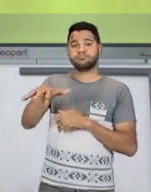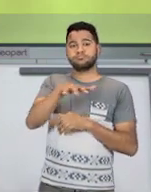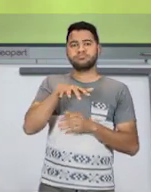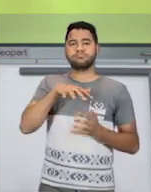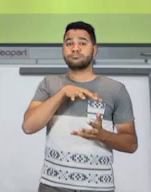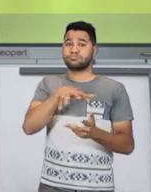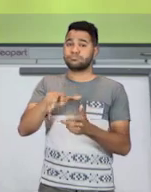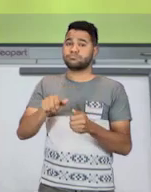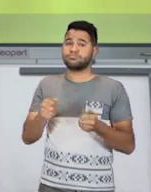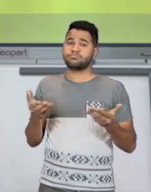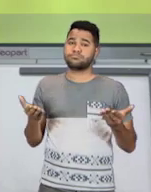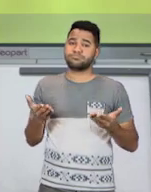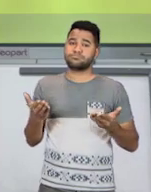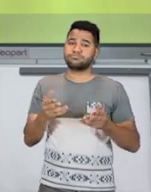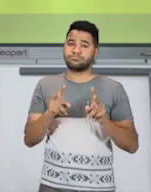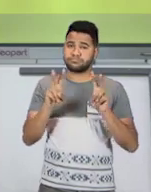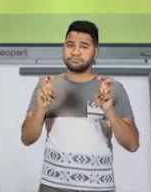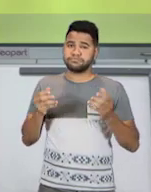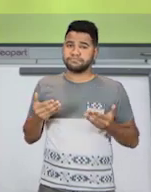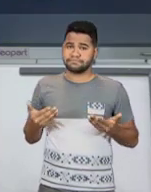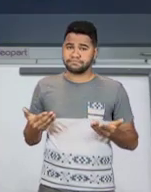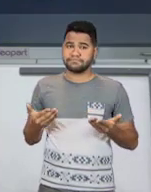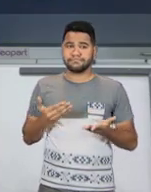sobre isso. Vamos começar?